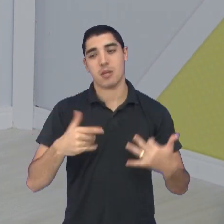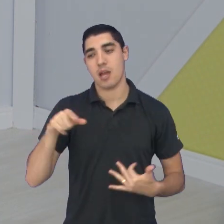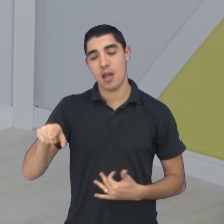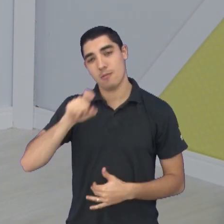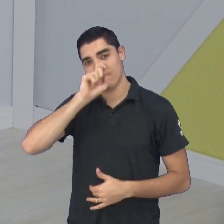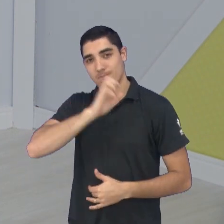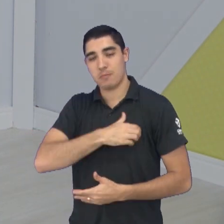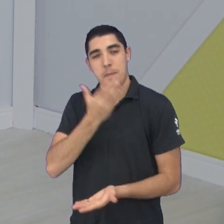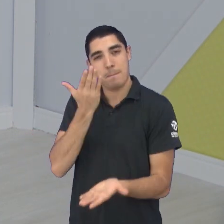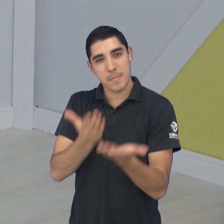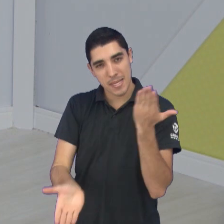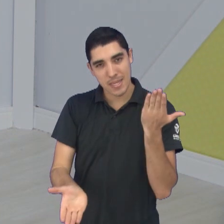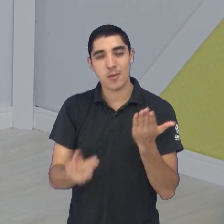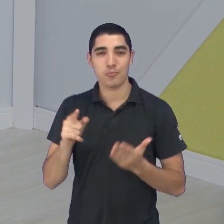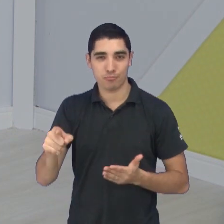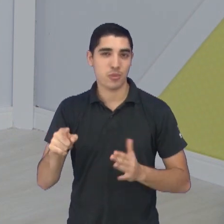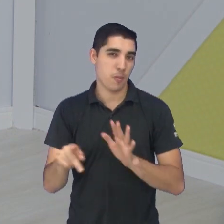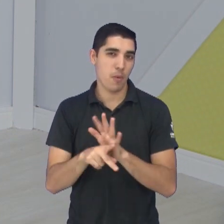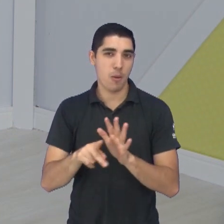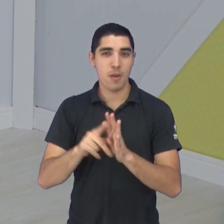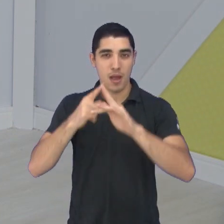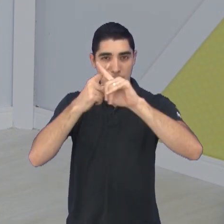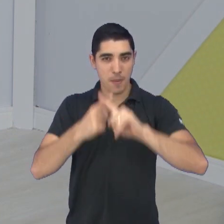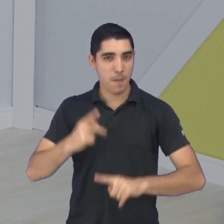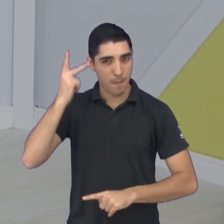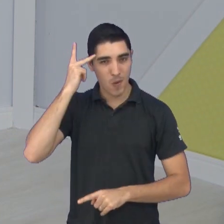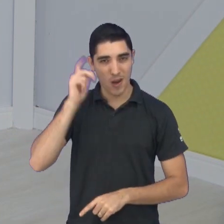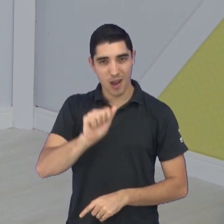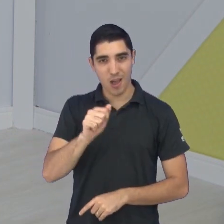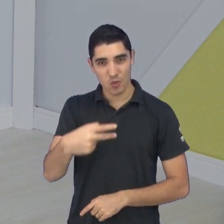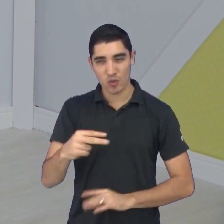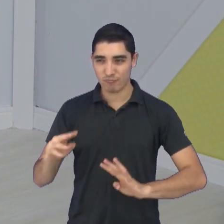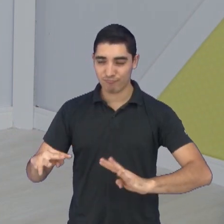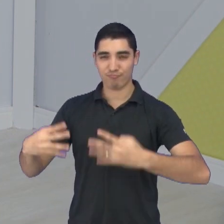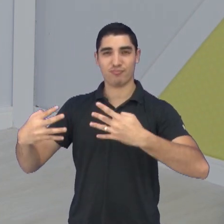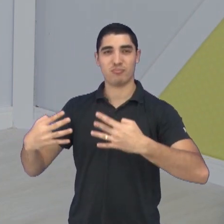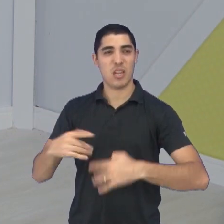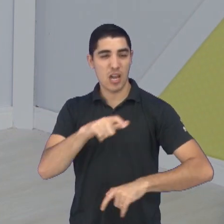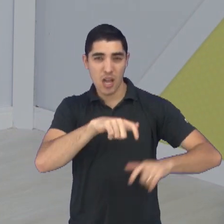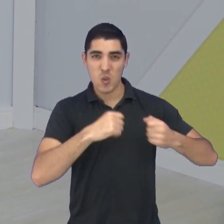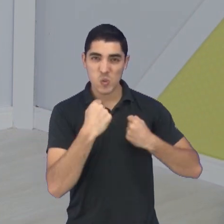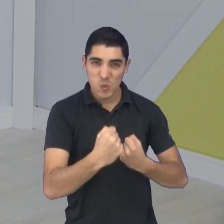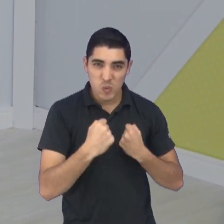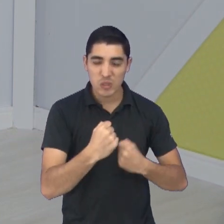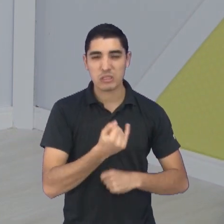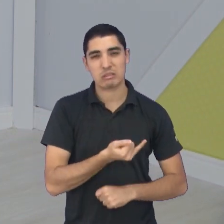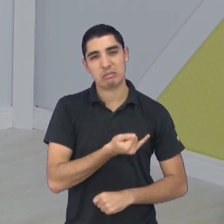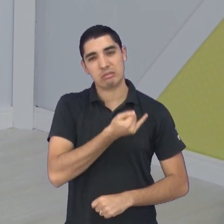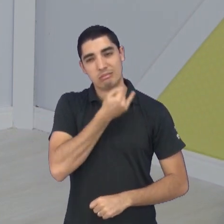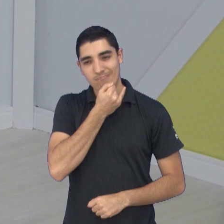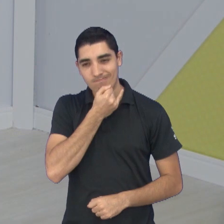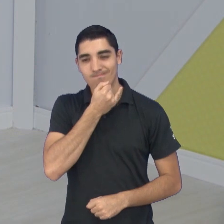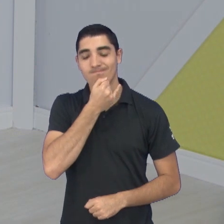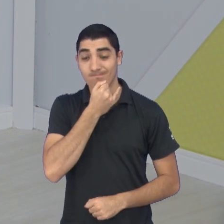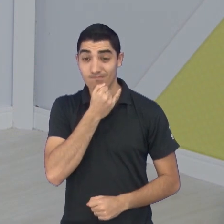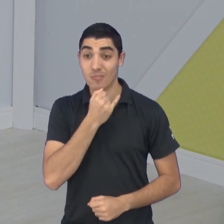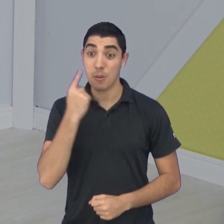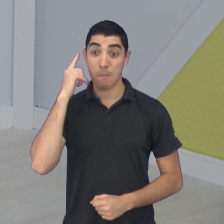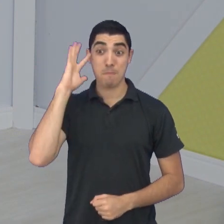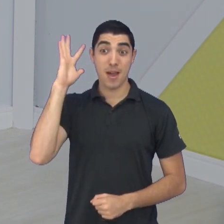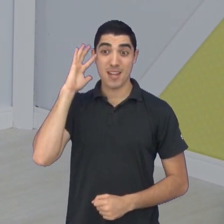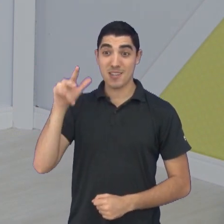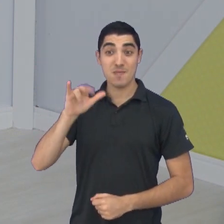quartas de final do Paulista da Série A2. frustrando a torcida que achou que desta vez ia dar,